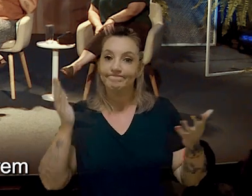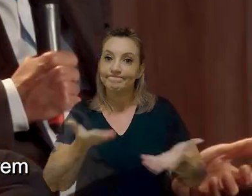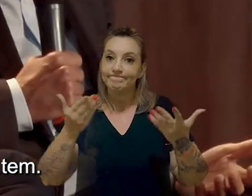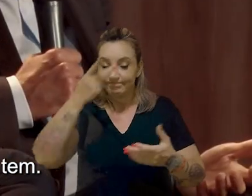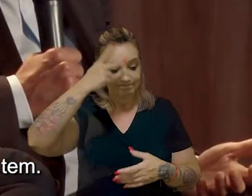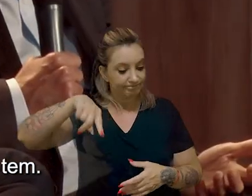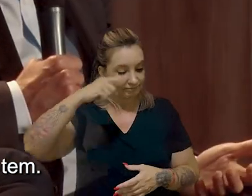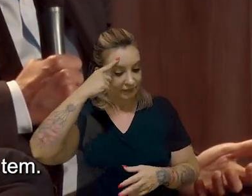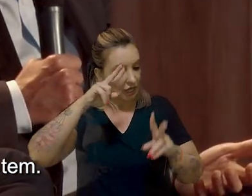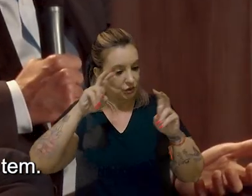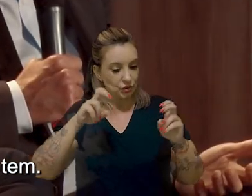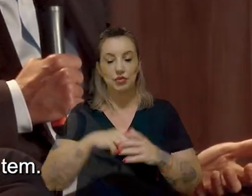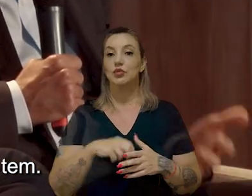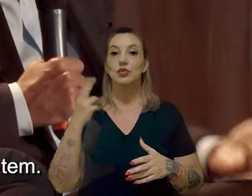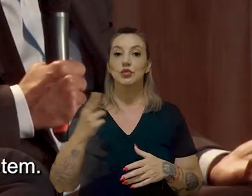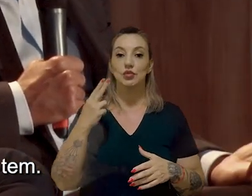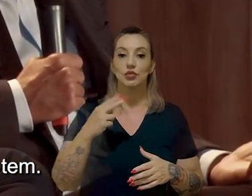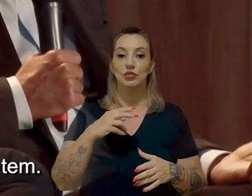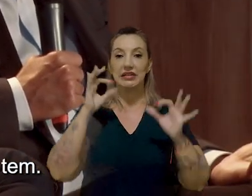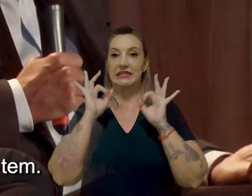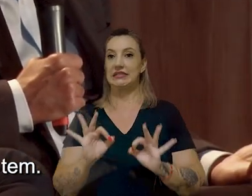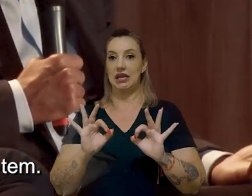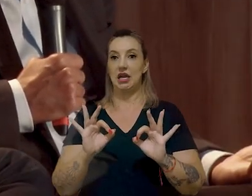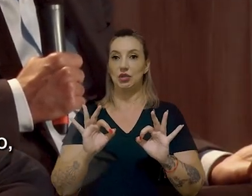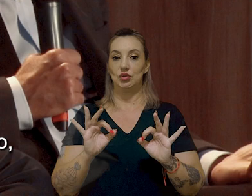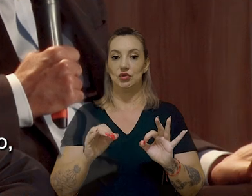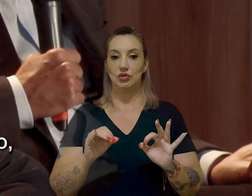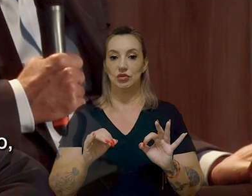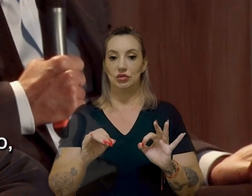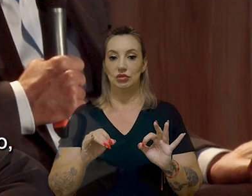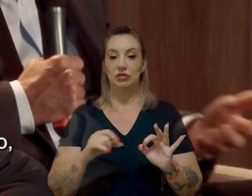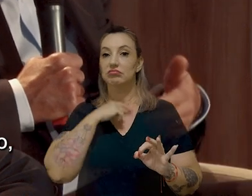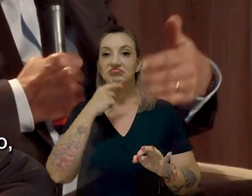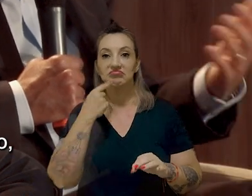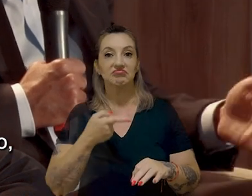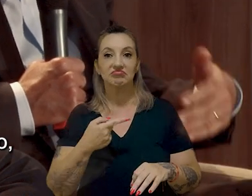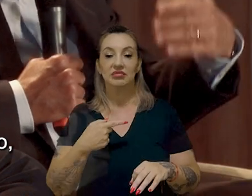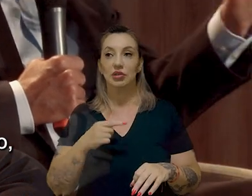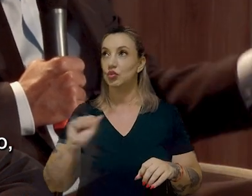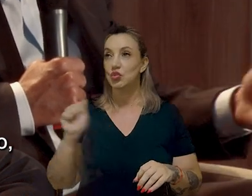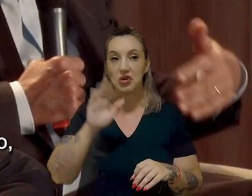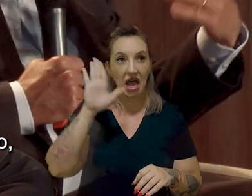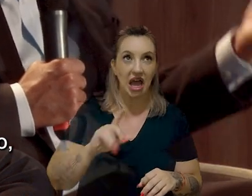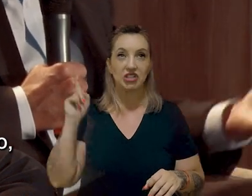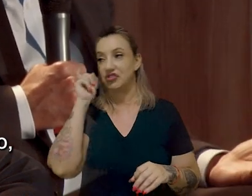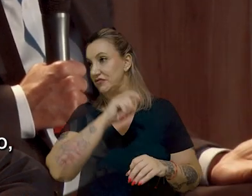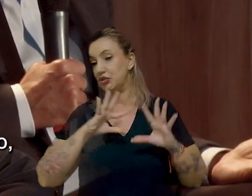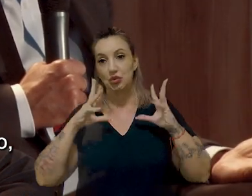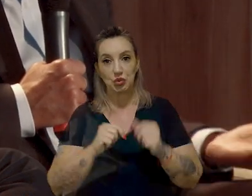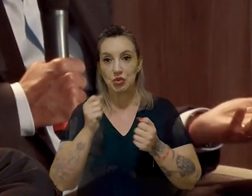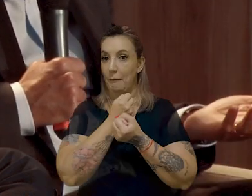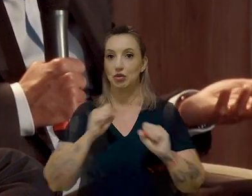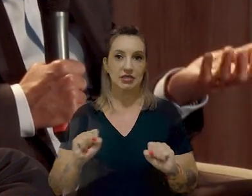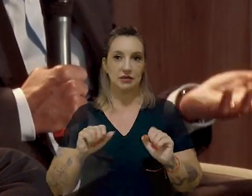as pessoas a pensarem a respeito, não darem como certo de que isso não tem o que fazer, é tudo caro, é tudo difícil, é tudo